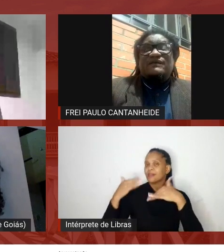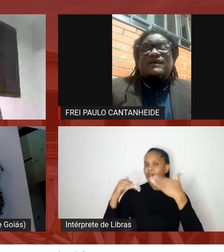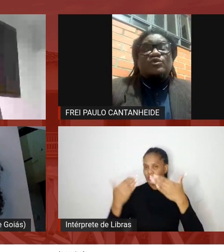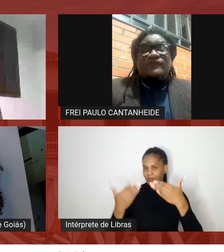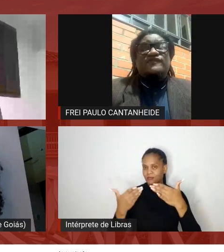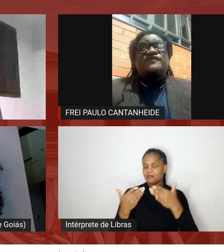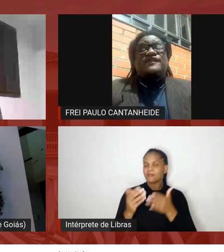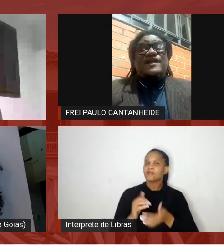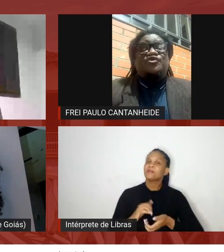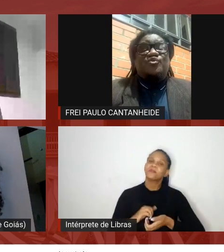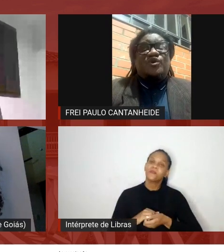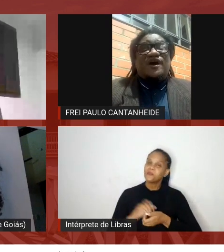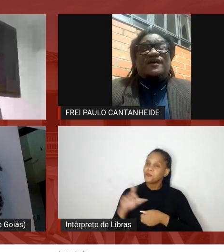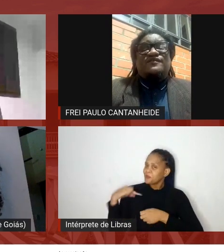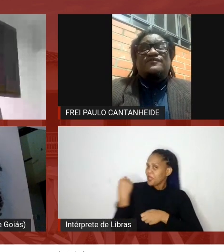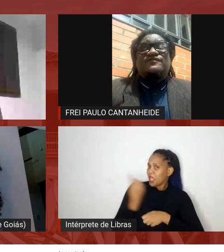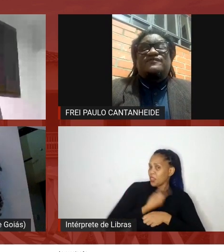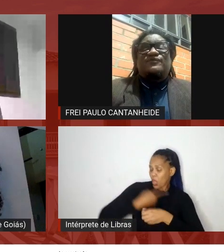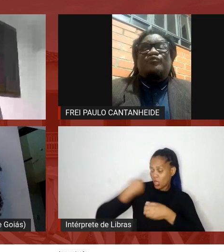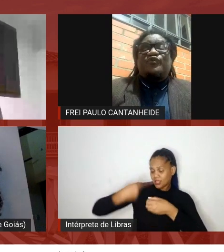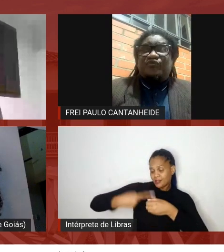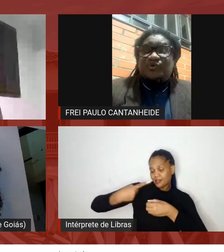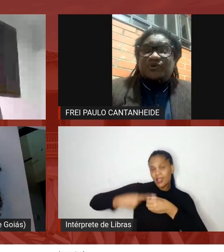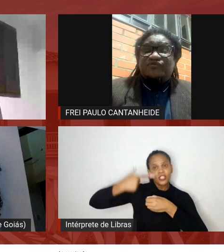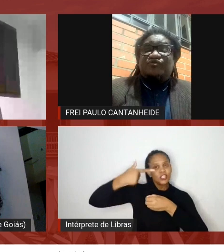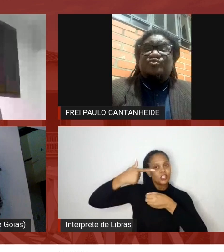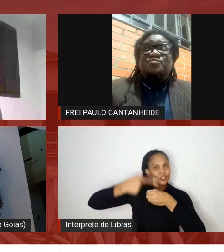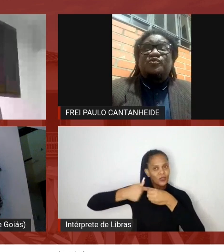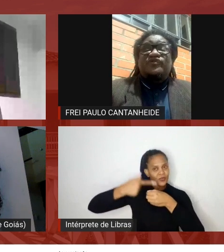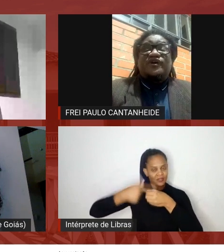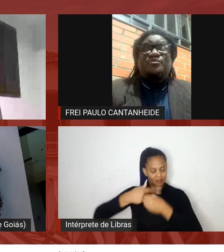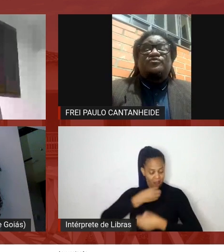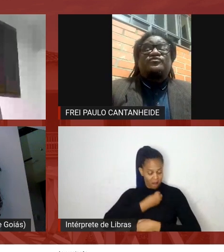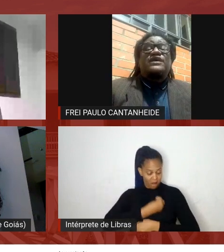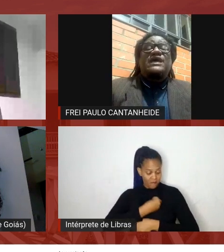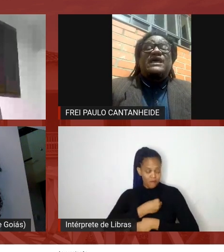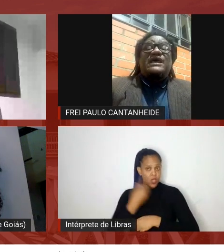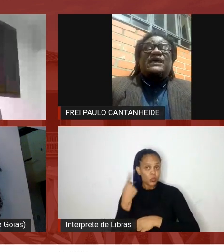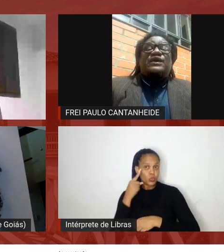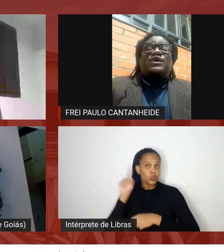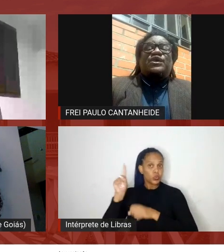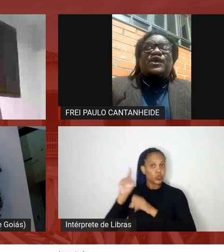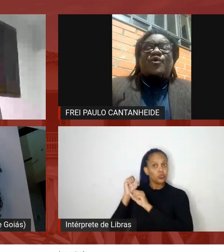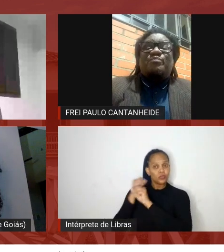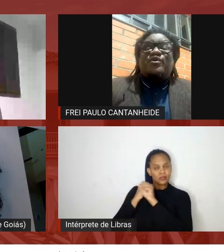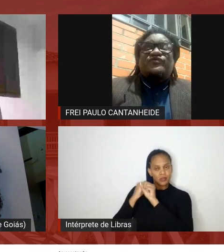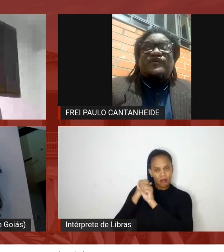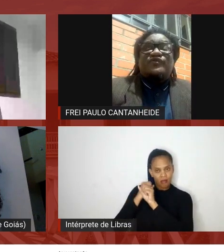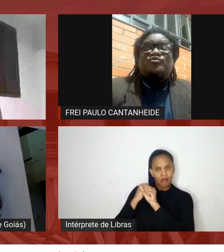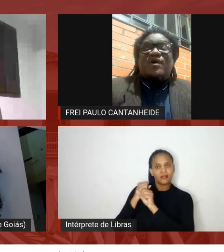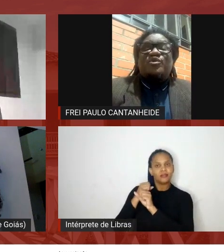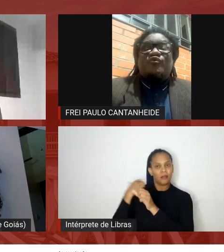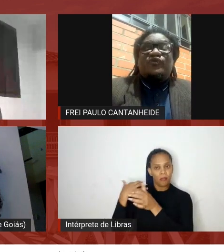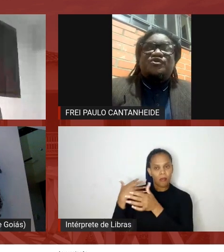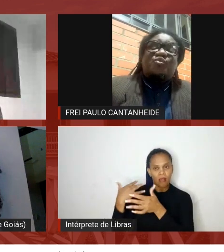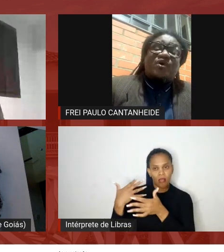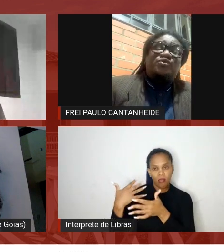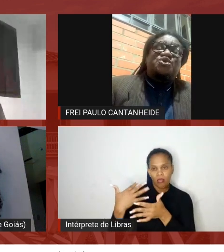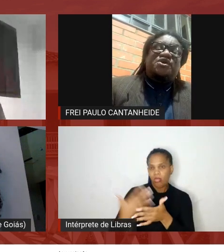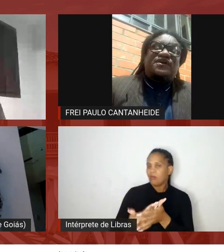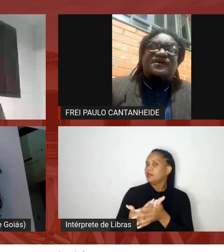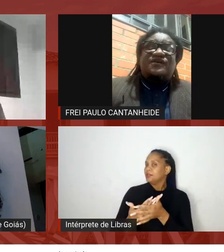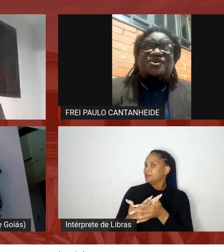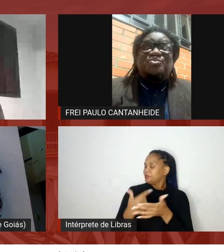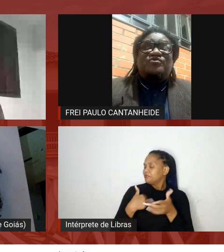que a nossa cidade de Goiás viveu nesses últimos anos que é um processo a meu ver de